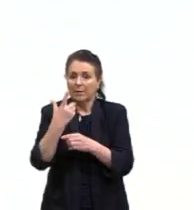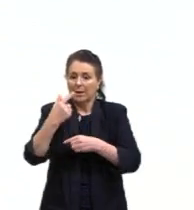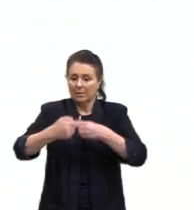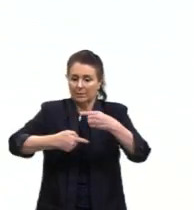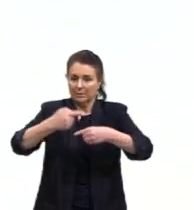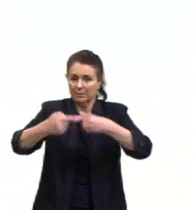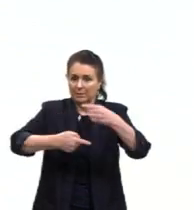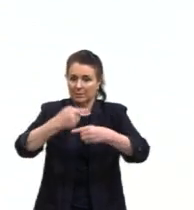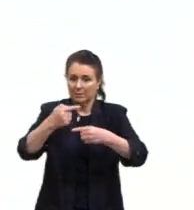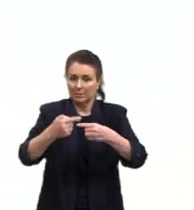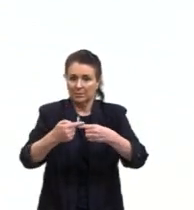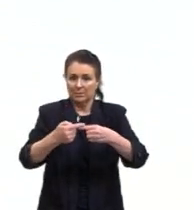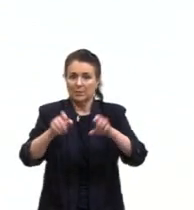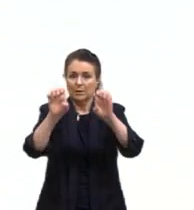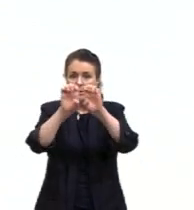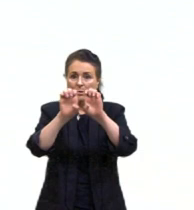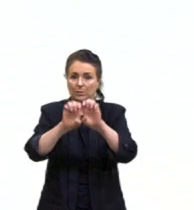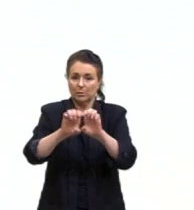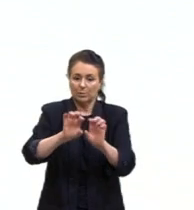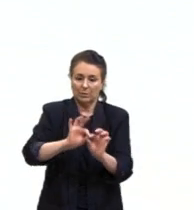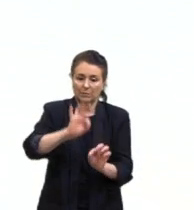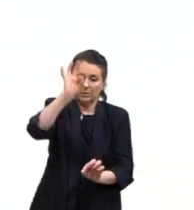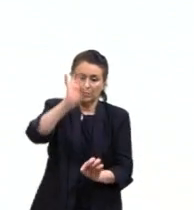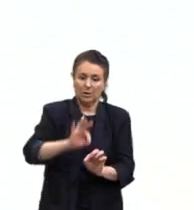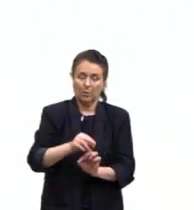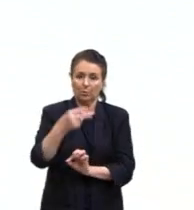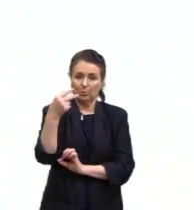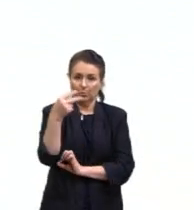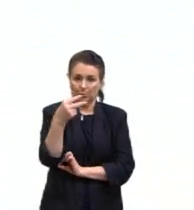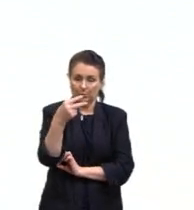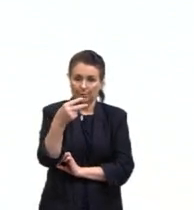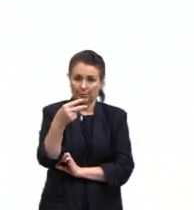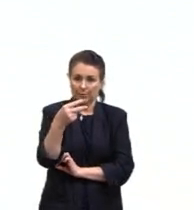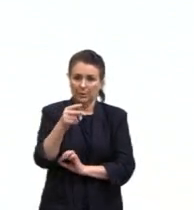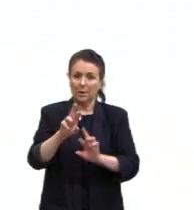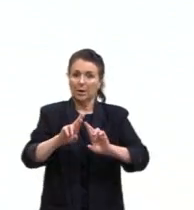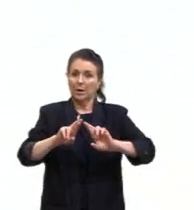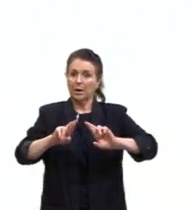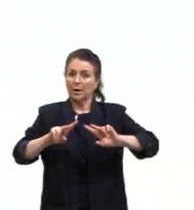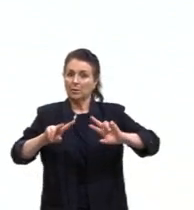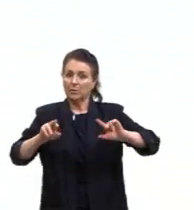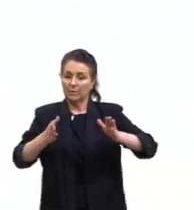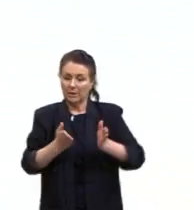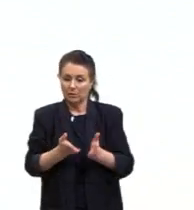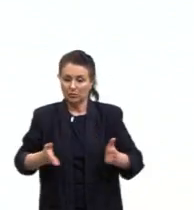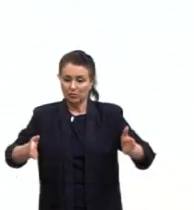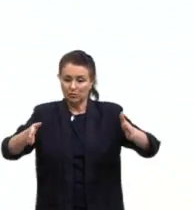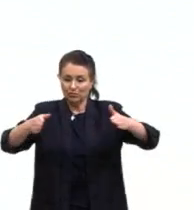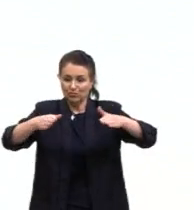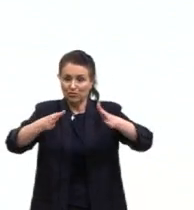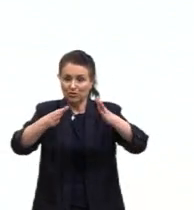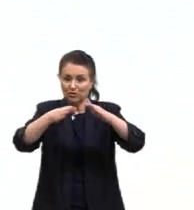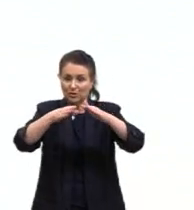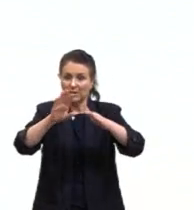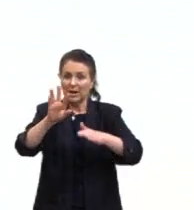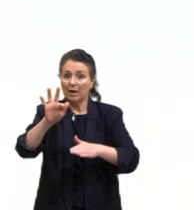estrutura vertical dupla, se distingue de uma funerária Marajoara ao...